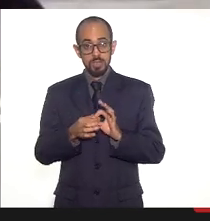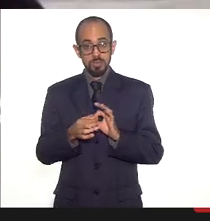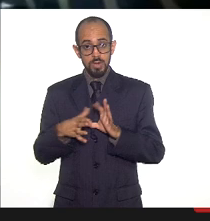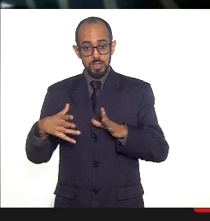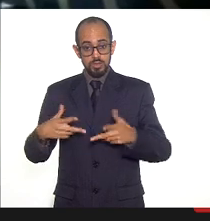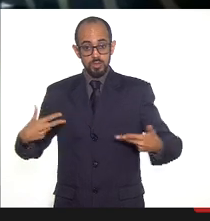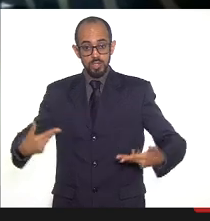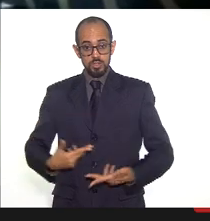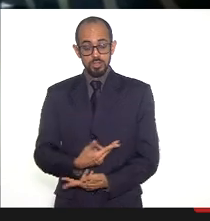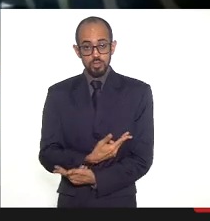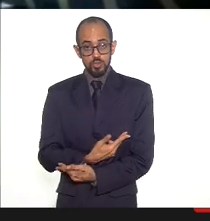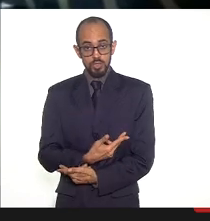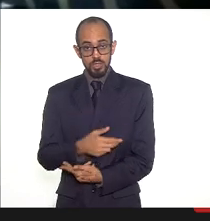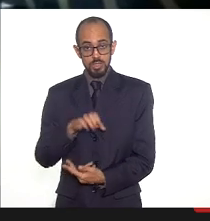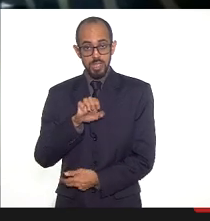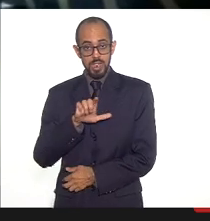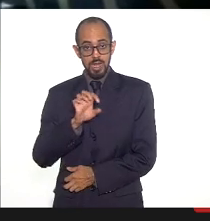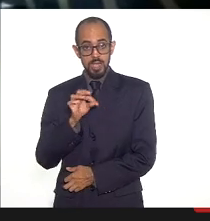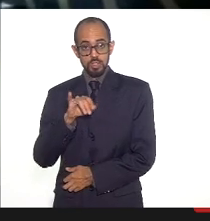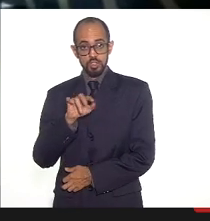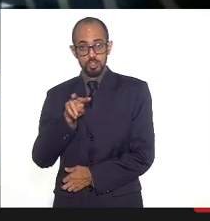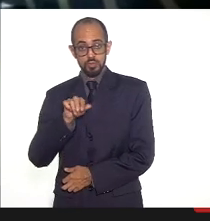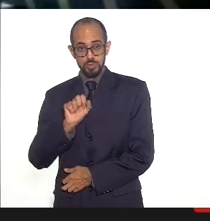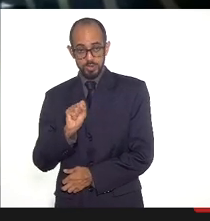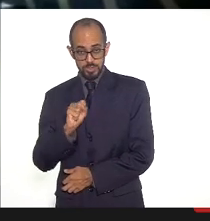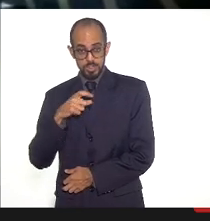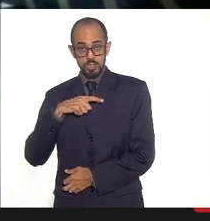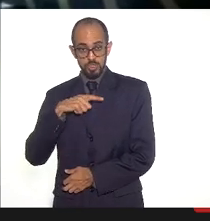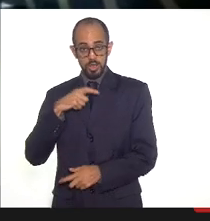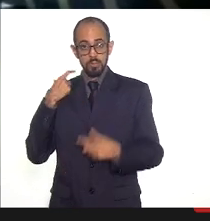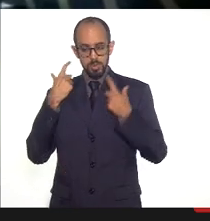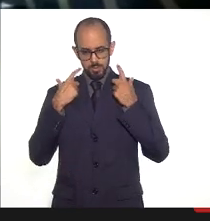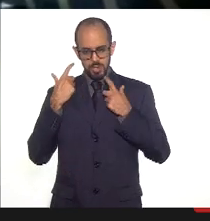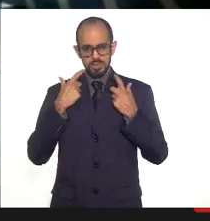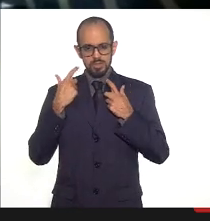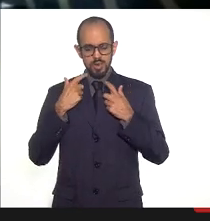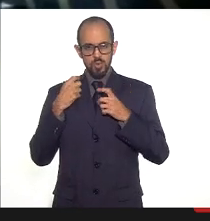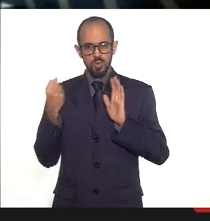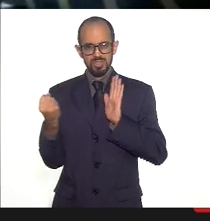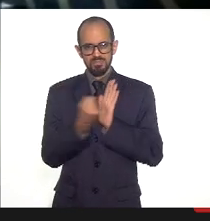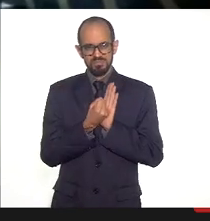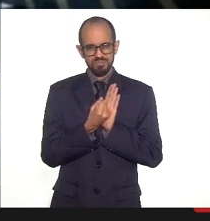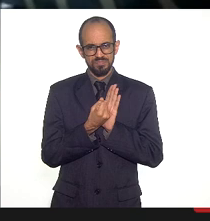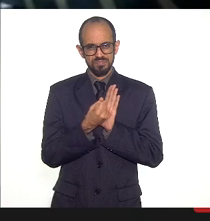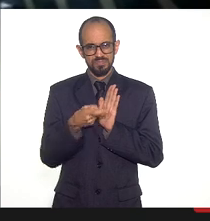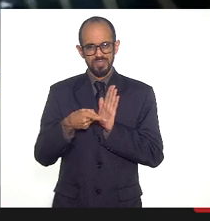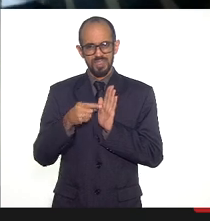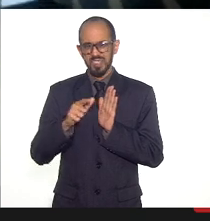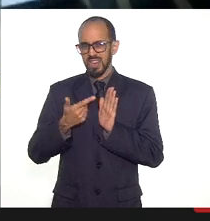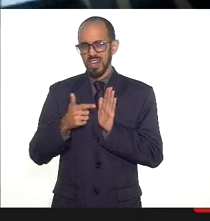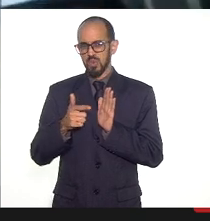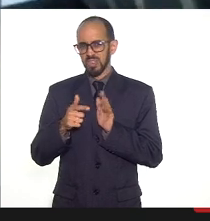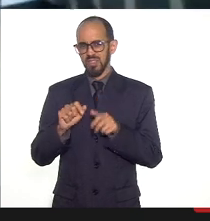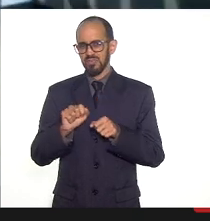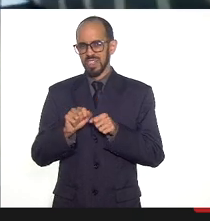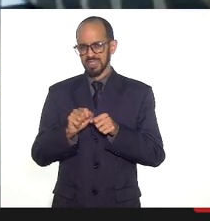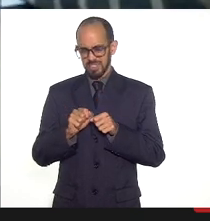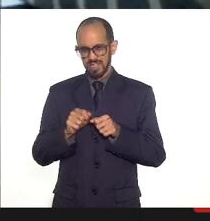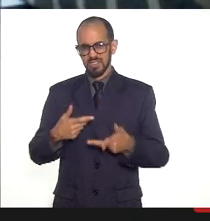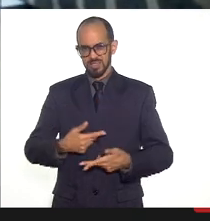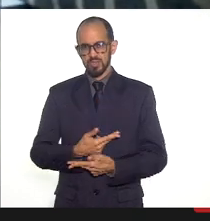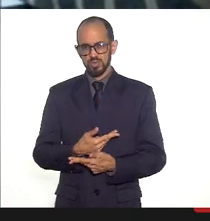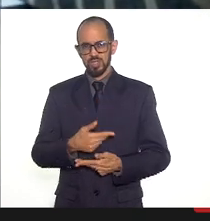cirurgias eletivas há uma preocupação muito grande com o impacto das complicações da não realização das cirurgias eletivas